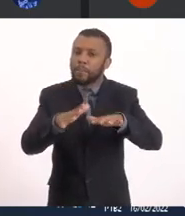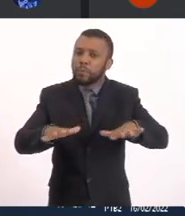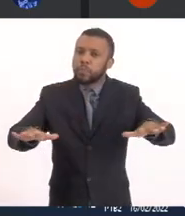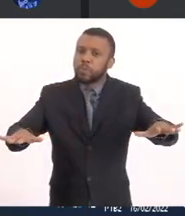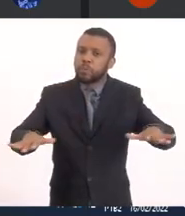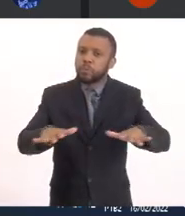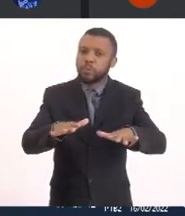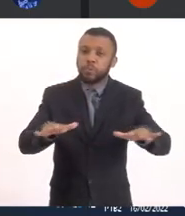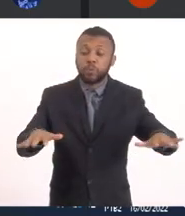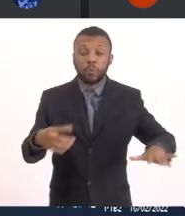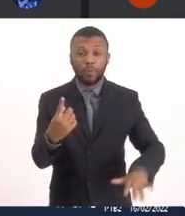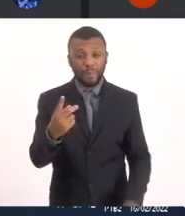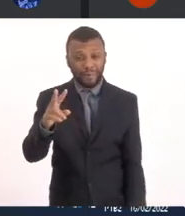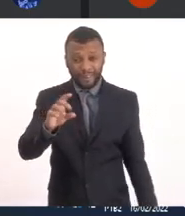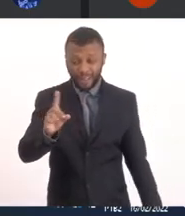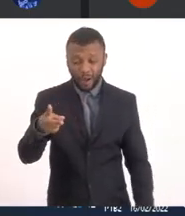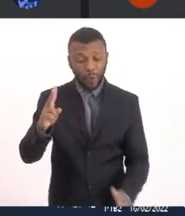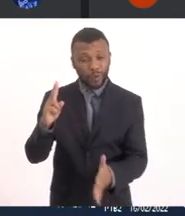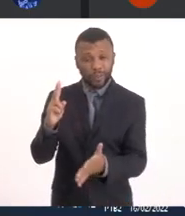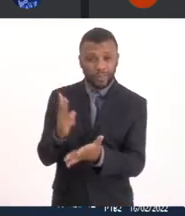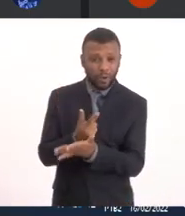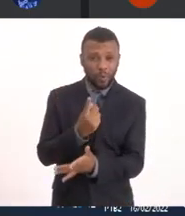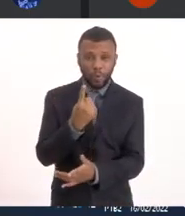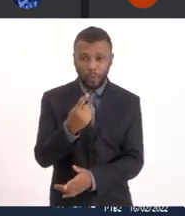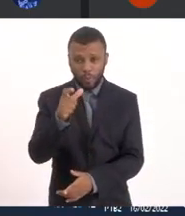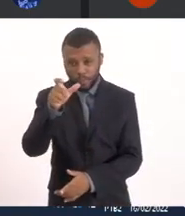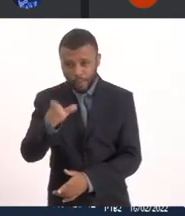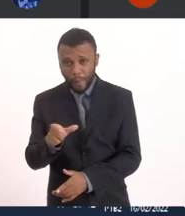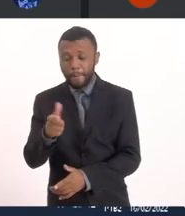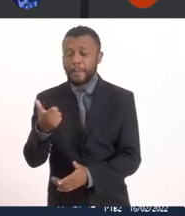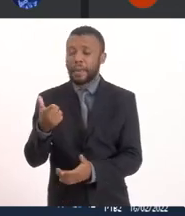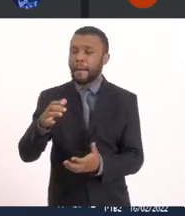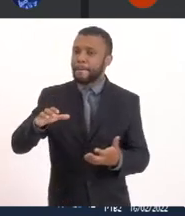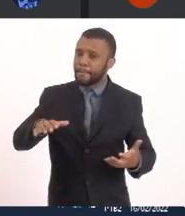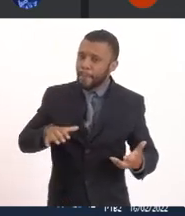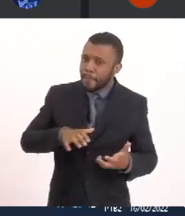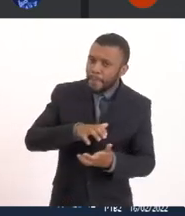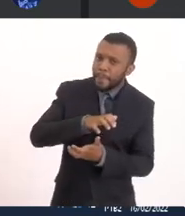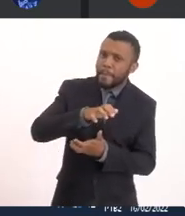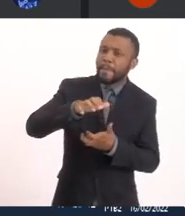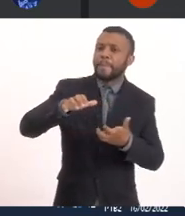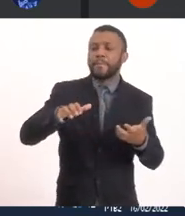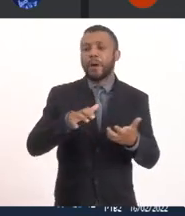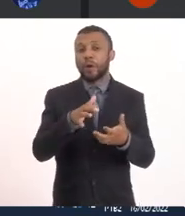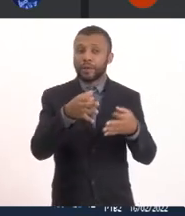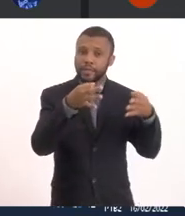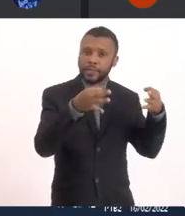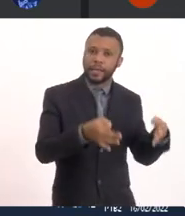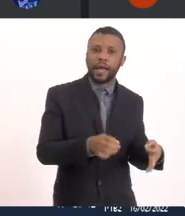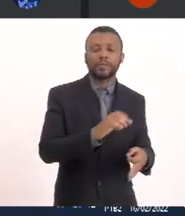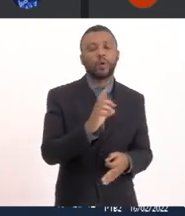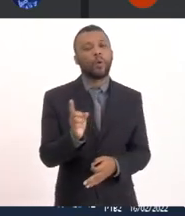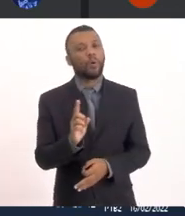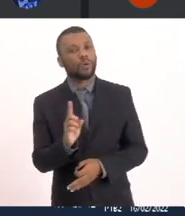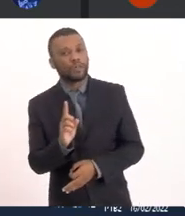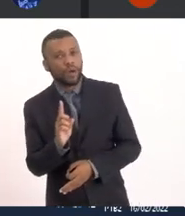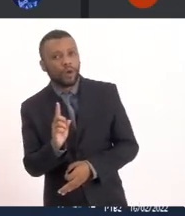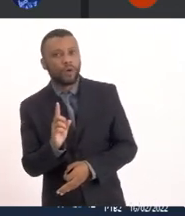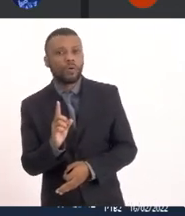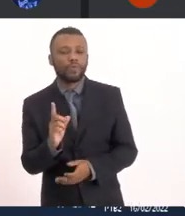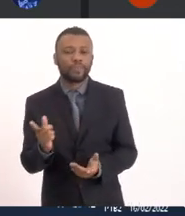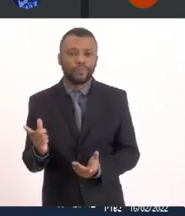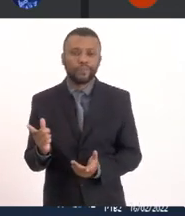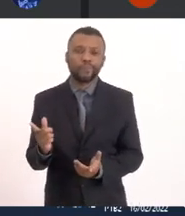Ao longo Desse tempo Todo Pelas paralisações Todas Independente Se corretas Ou não Corretas Elas